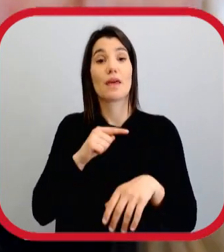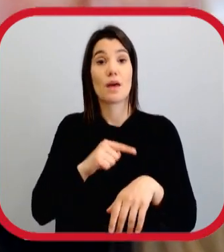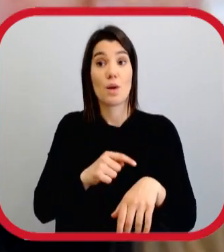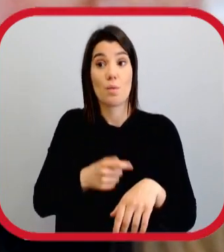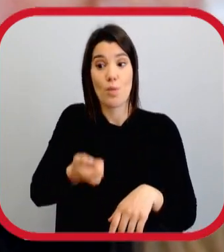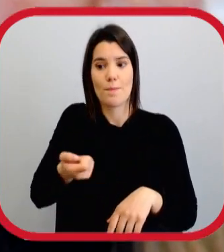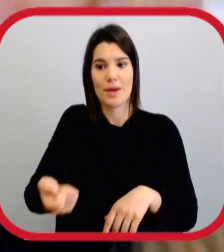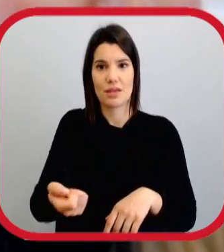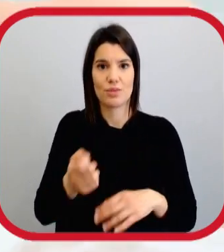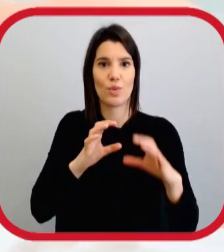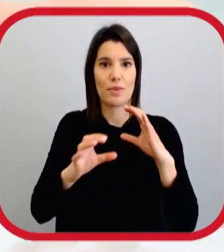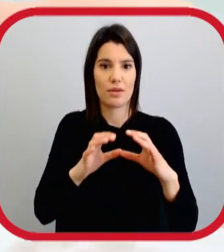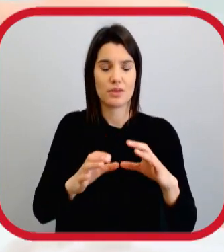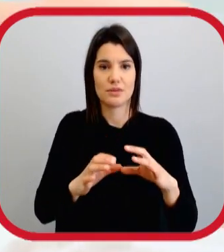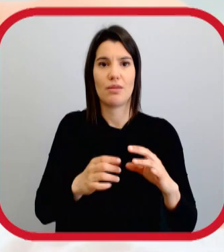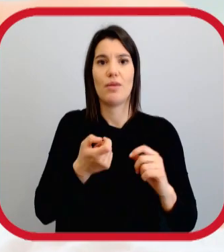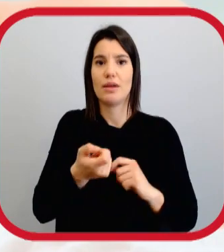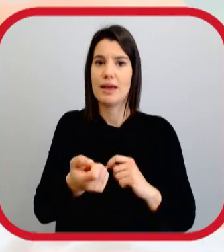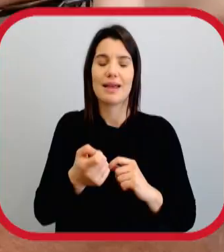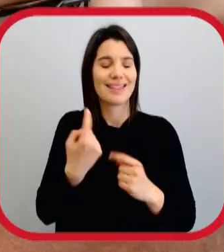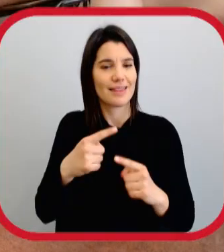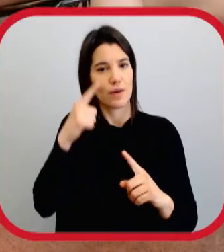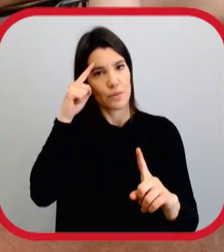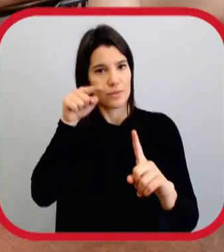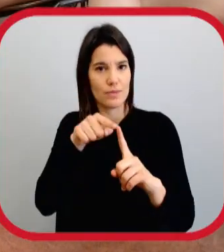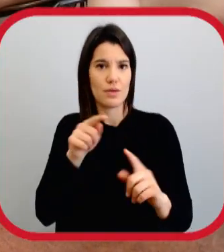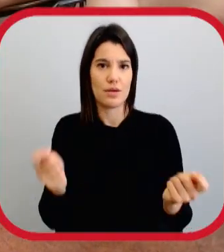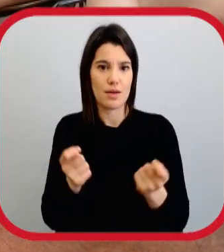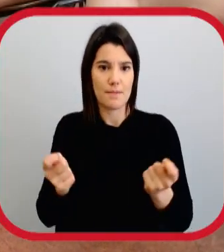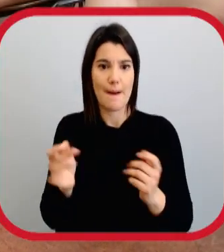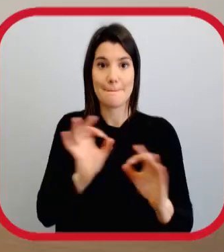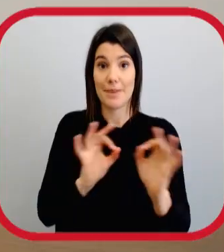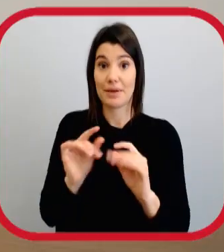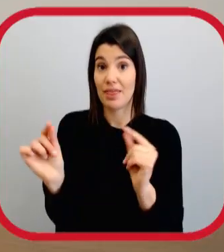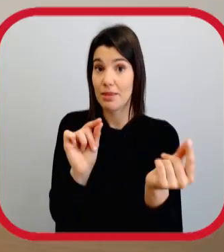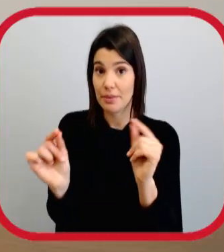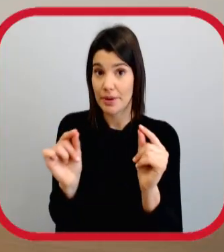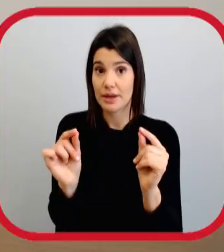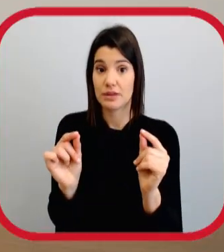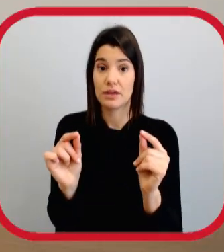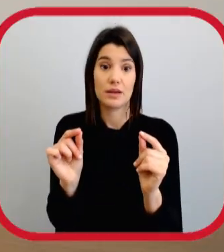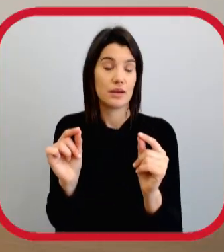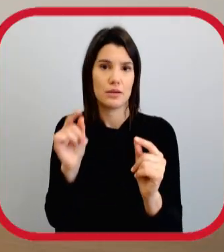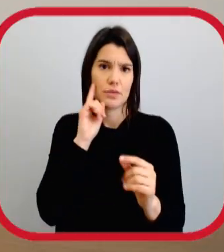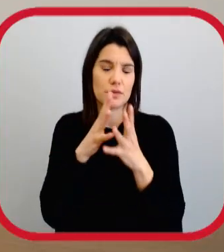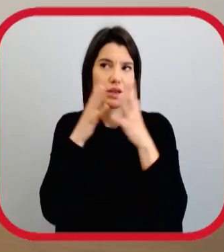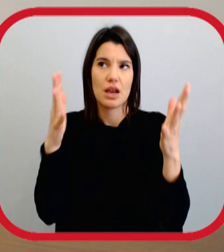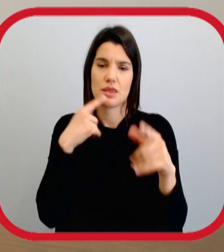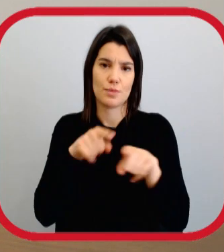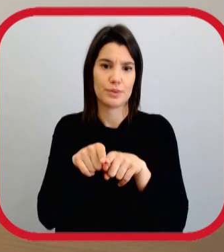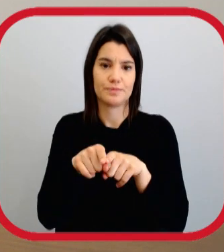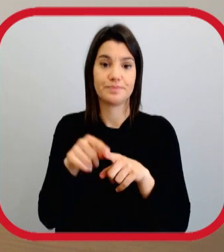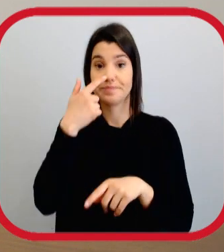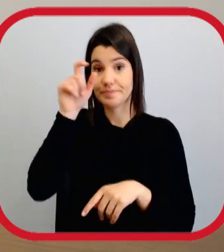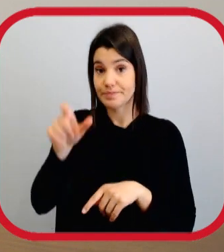peça, ou cada momento de comunicação, tem uma função naquilo que é a própria campanha. A preparação de um debate é vital